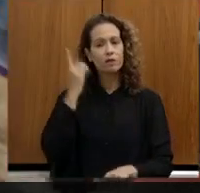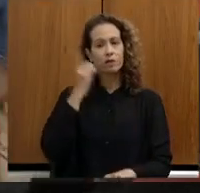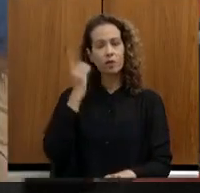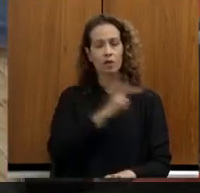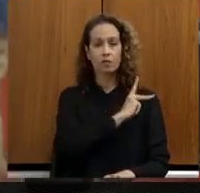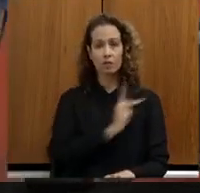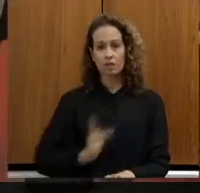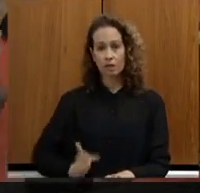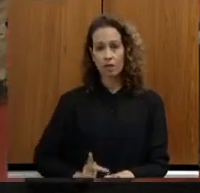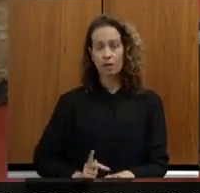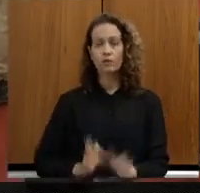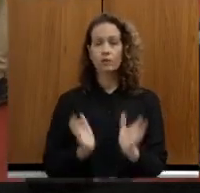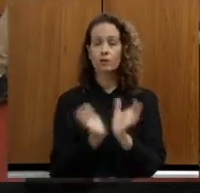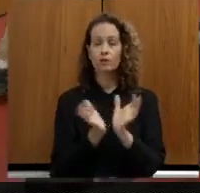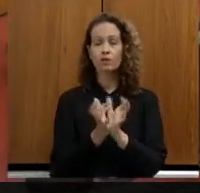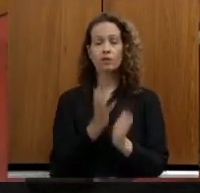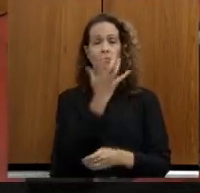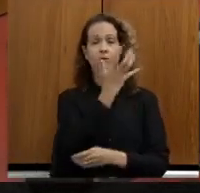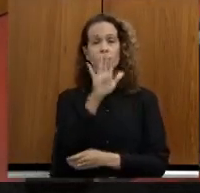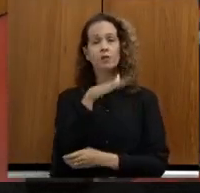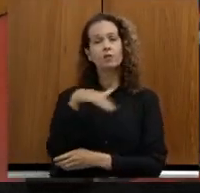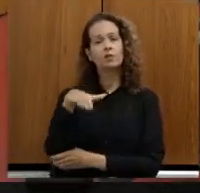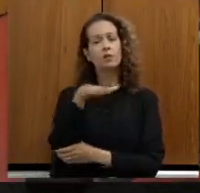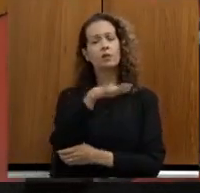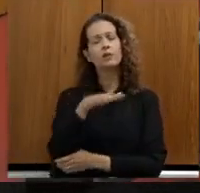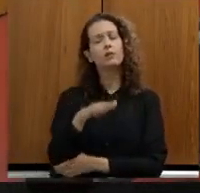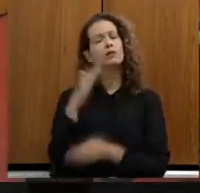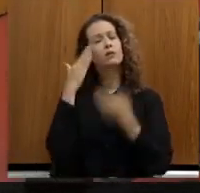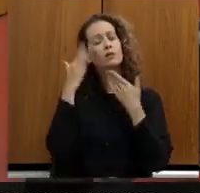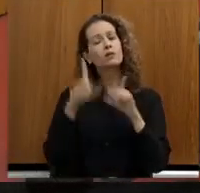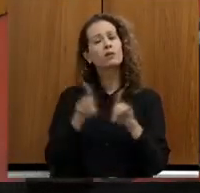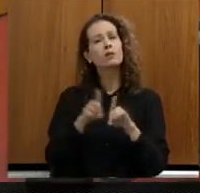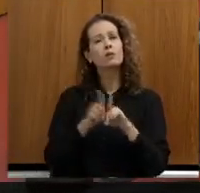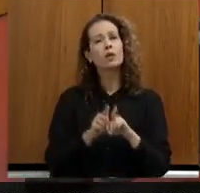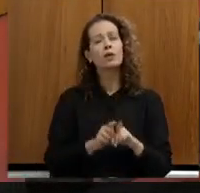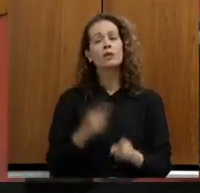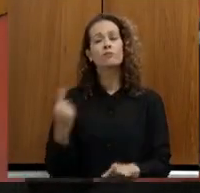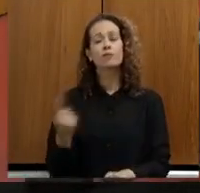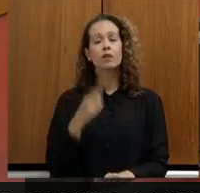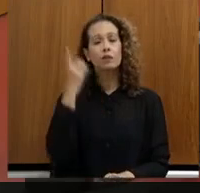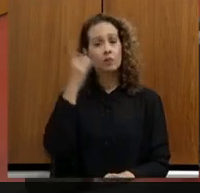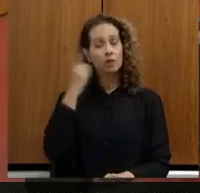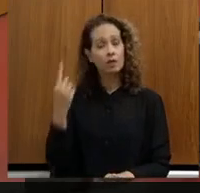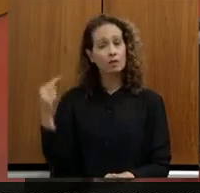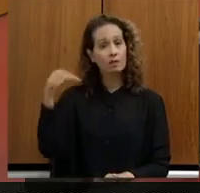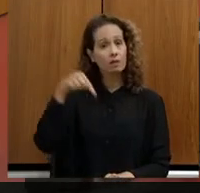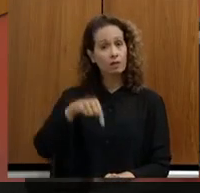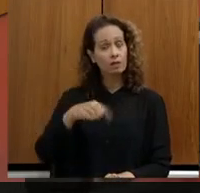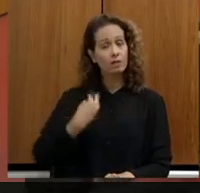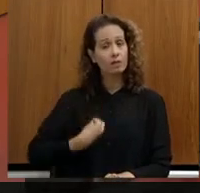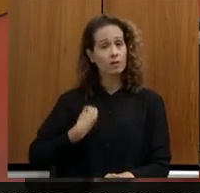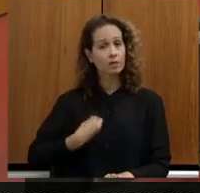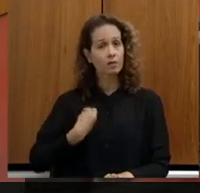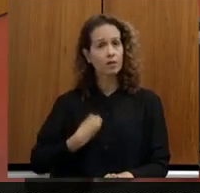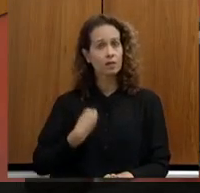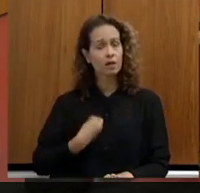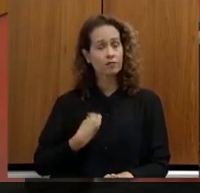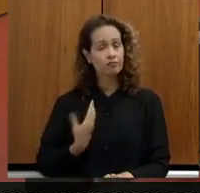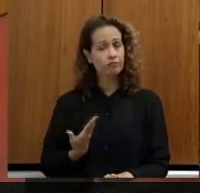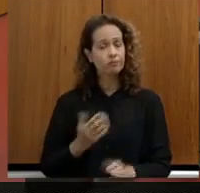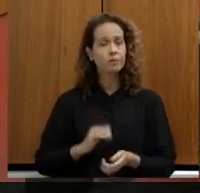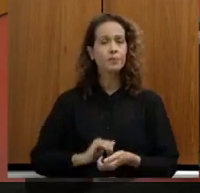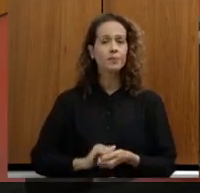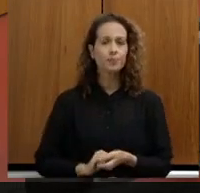comissão de meio ambiente agradecer também a participação de todos os deputados aqui inicialmente